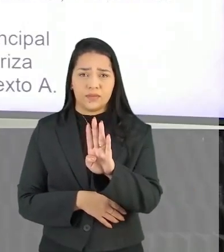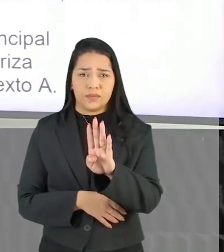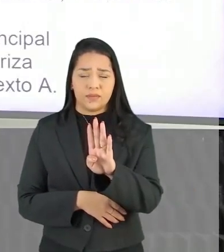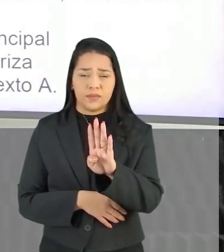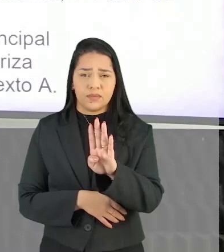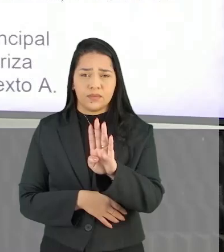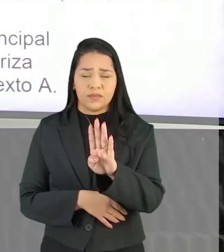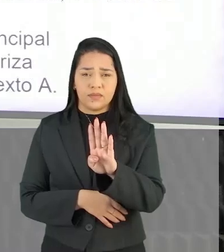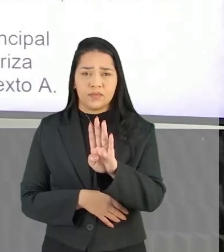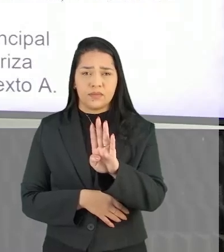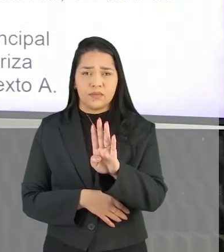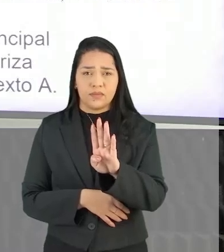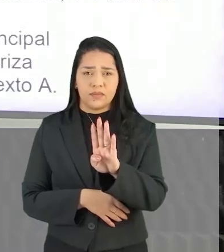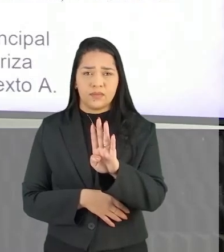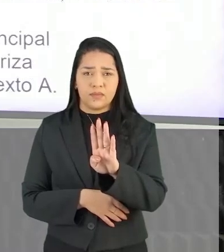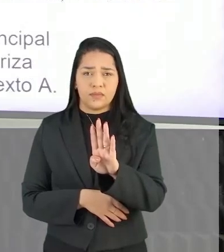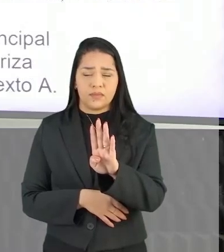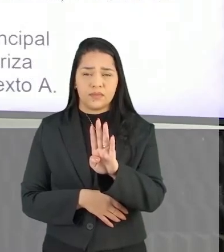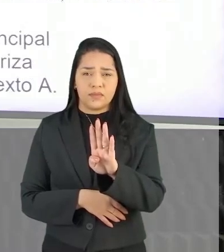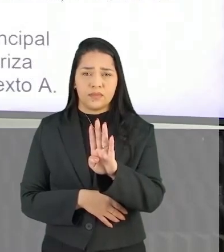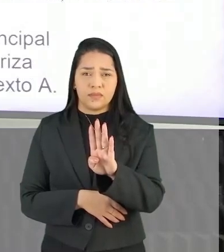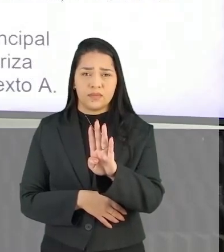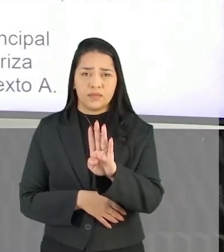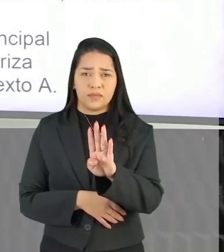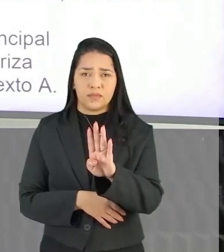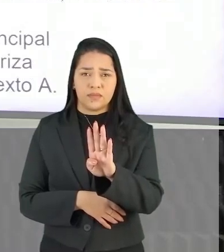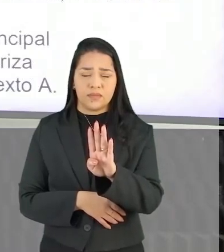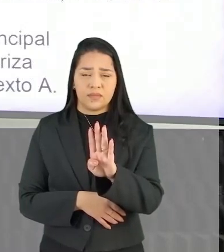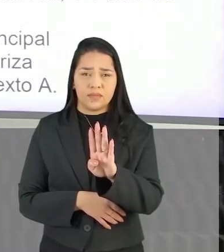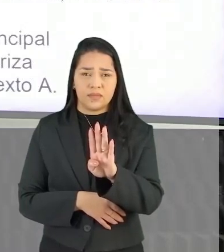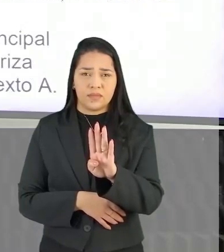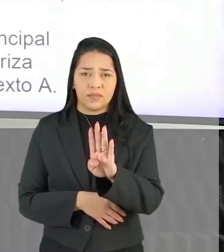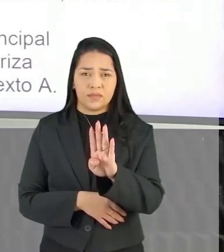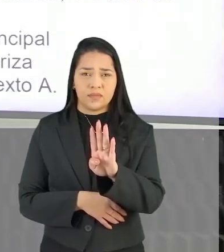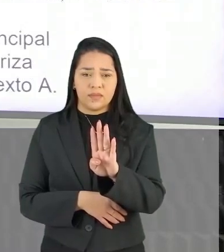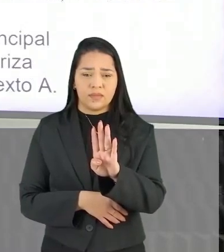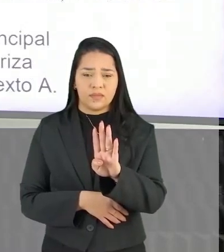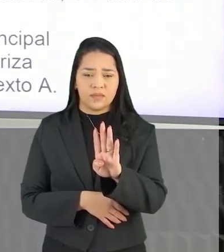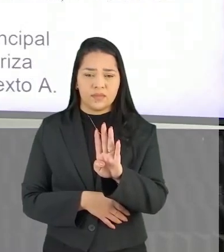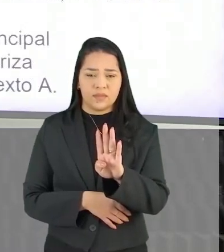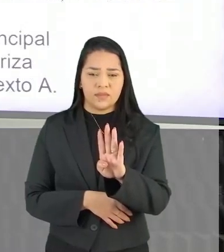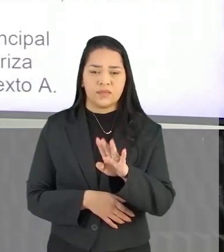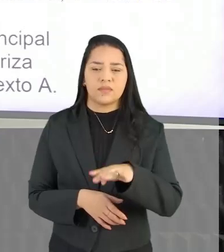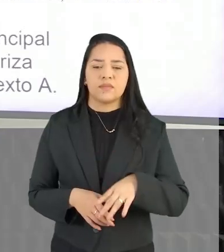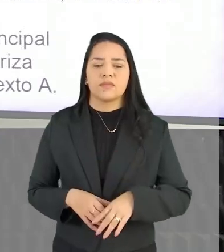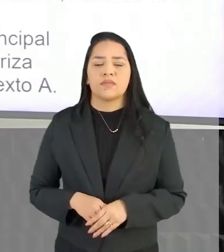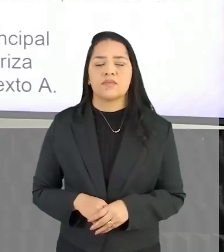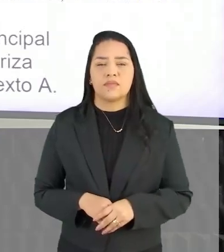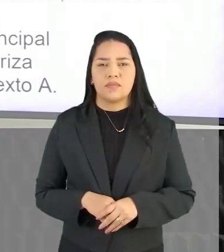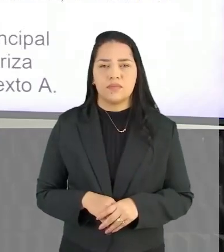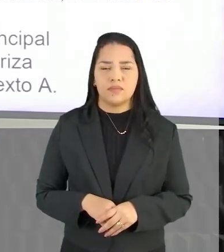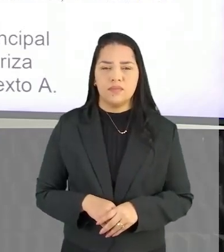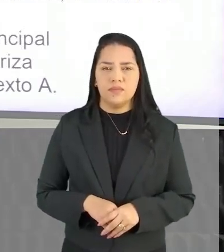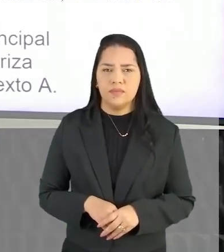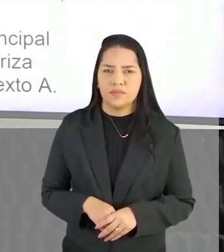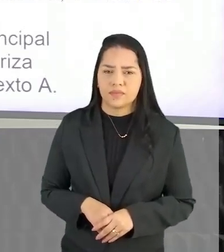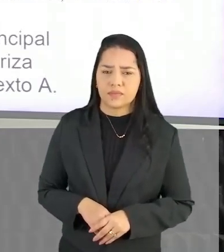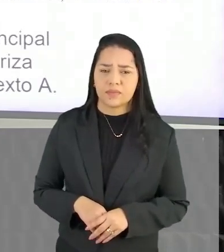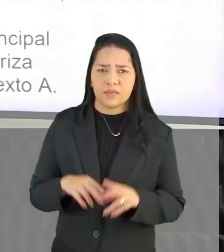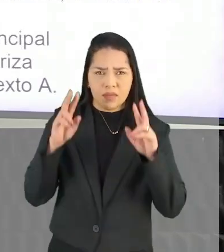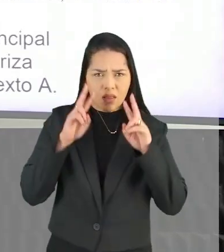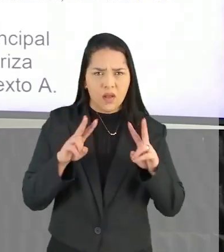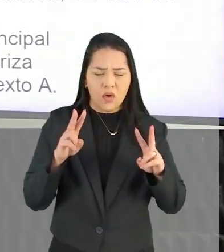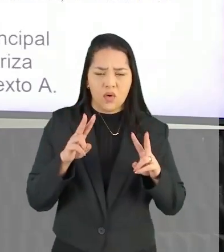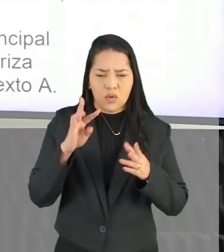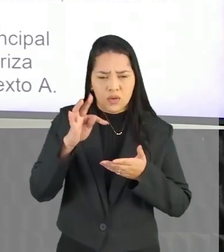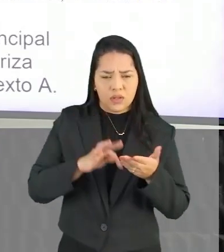A exaltação da natureza É a principal característica do texto B. A gente vai ver que os